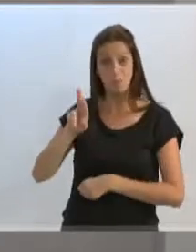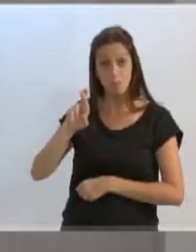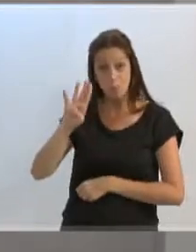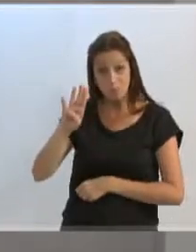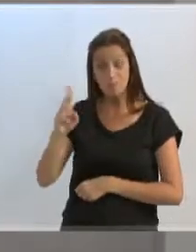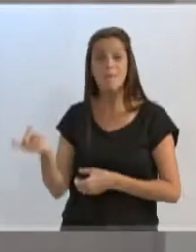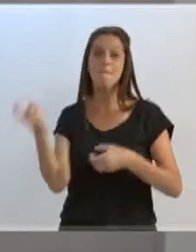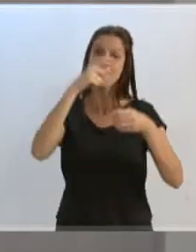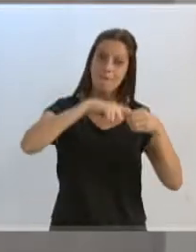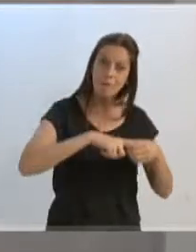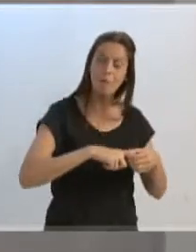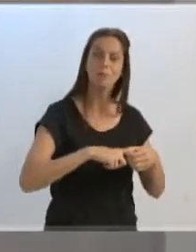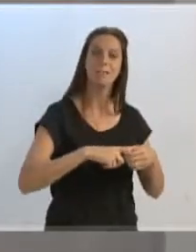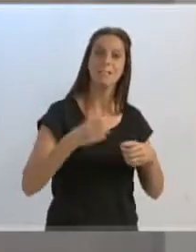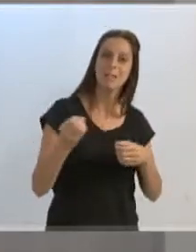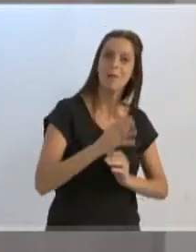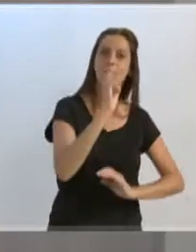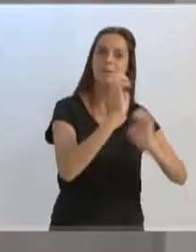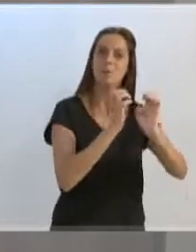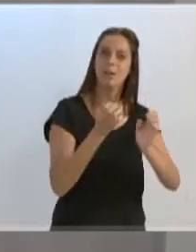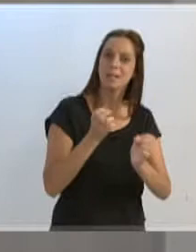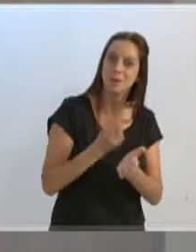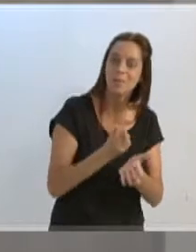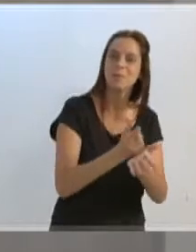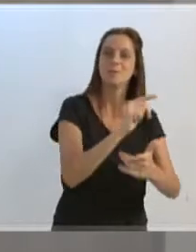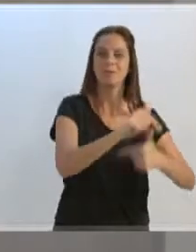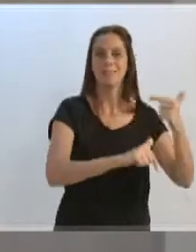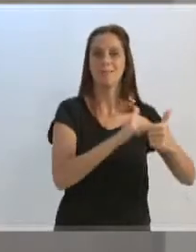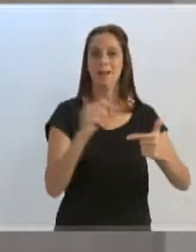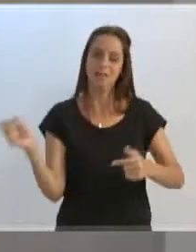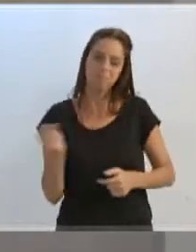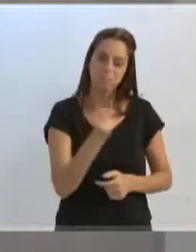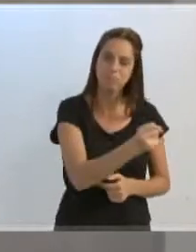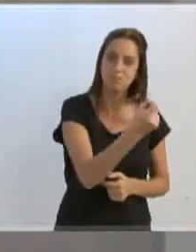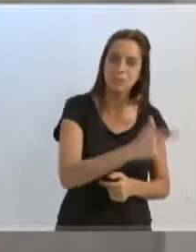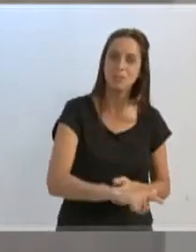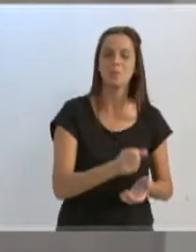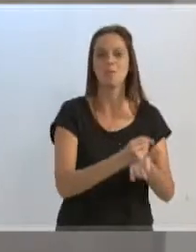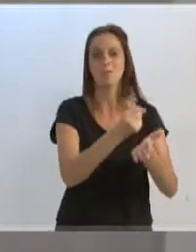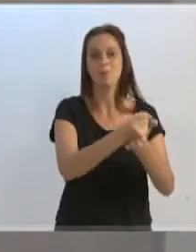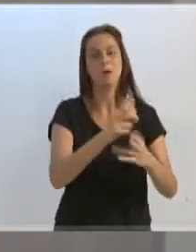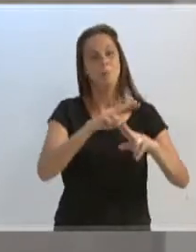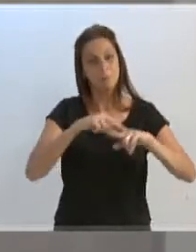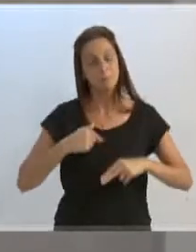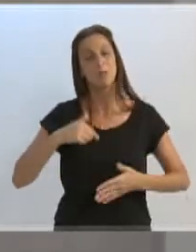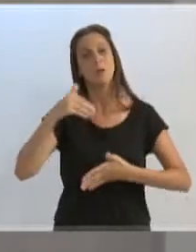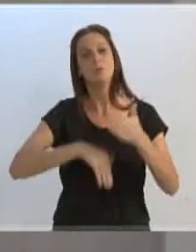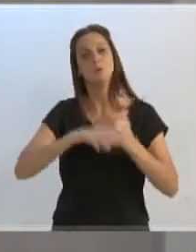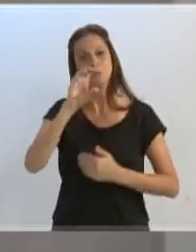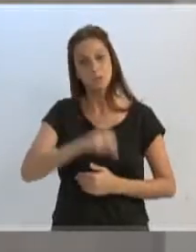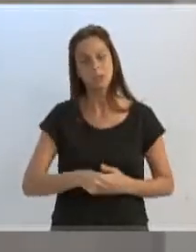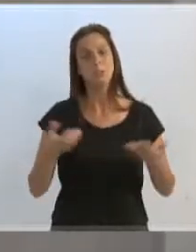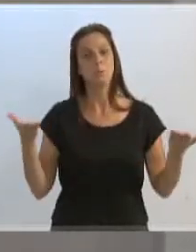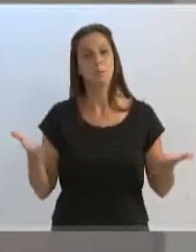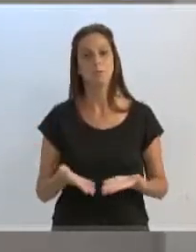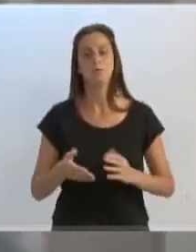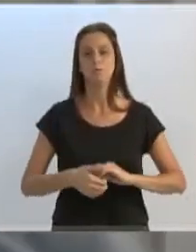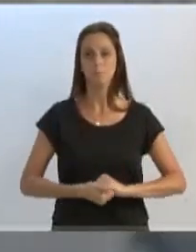para as futuras empresas que vão ser contratadas. É por isso que o meu voto é sim ainda hoje, presidente.